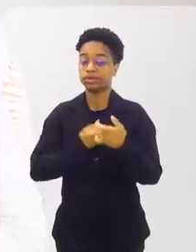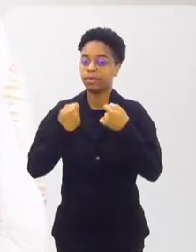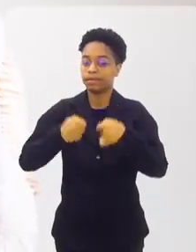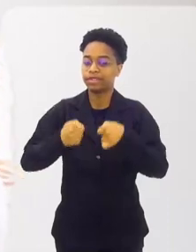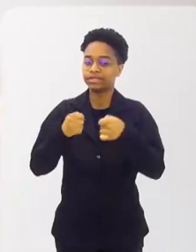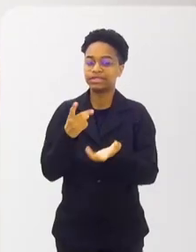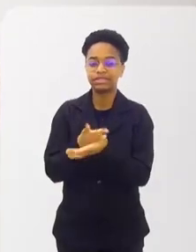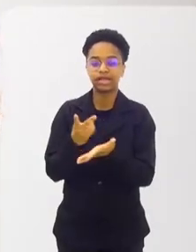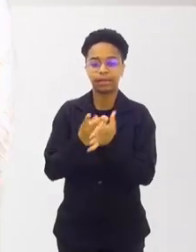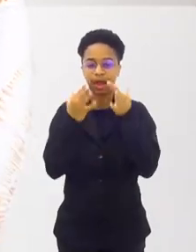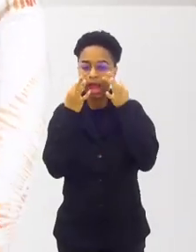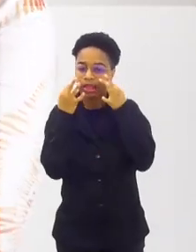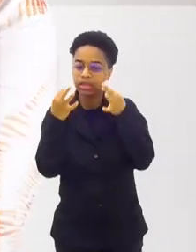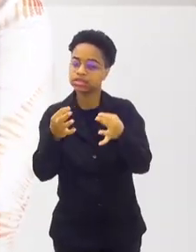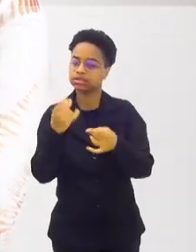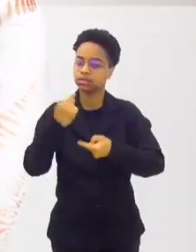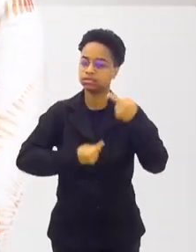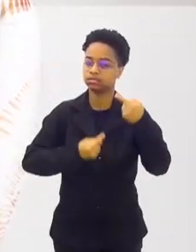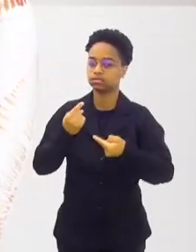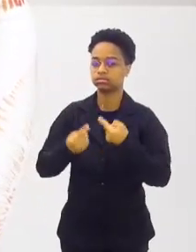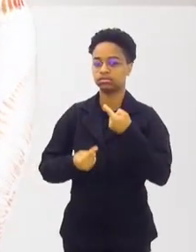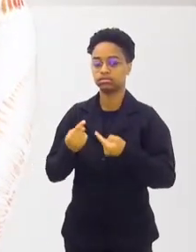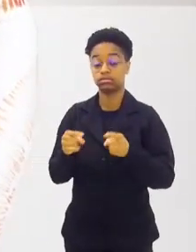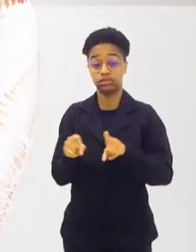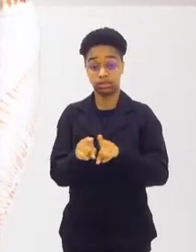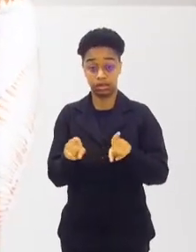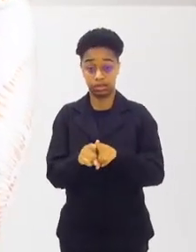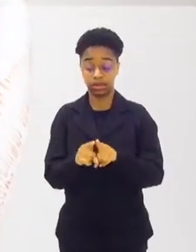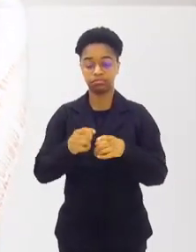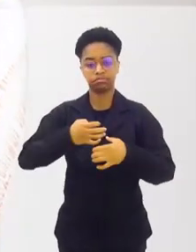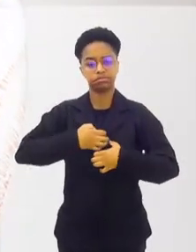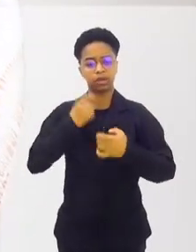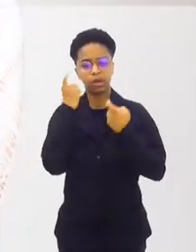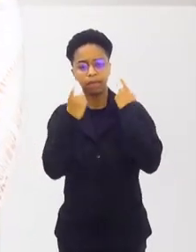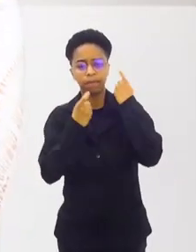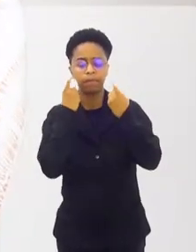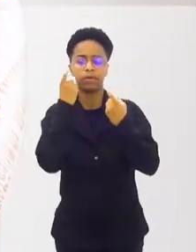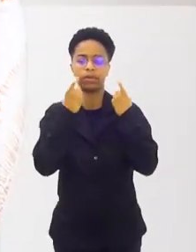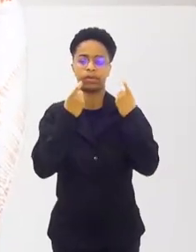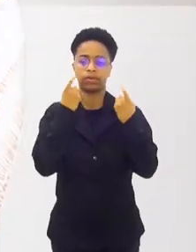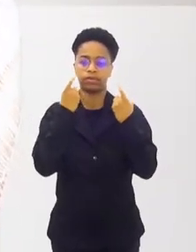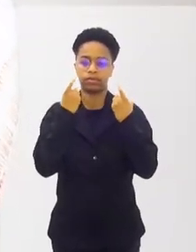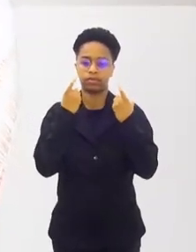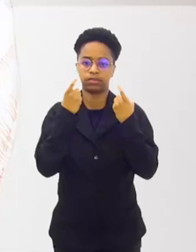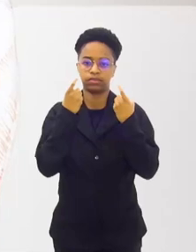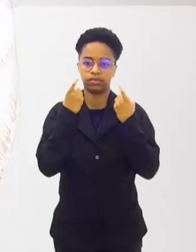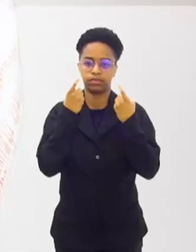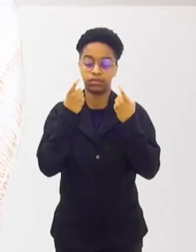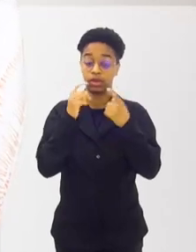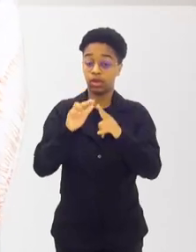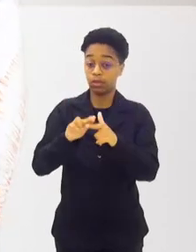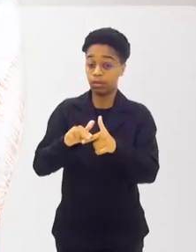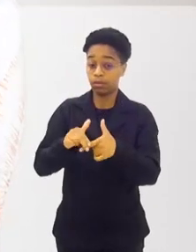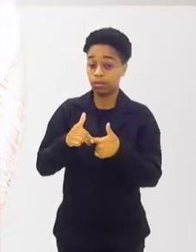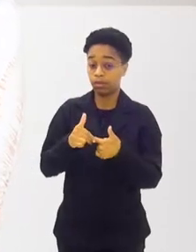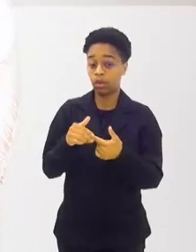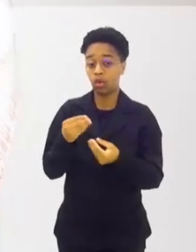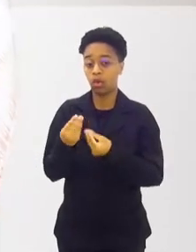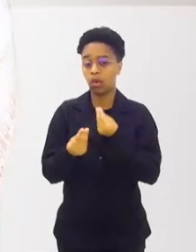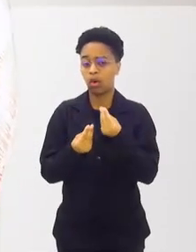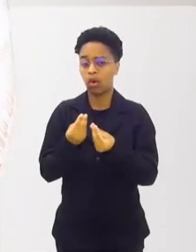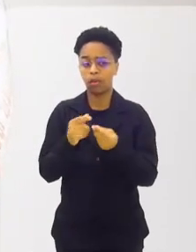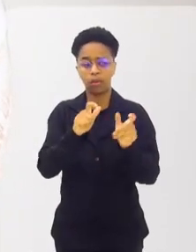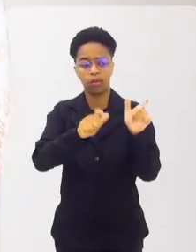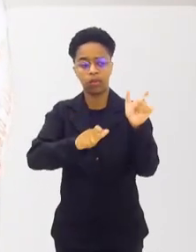onde a gente precisa estar atento a esses debates. Para além disso, me preocupa muito a situação